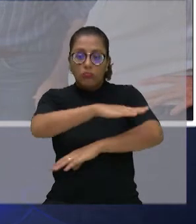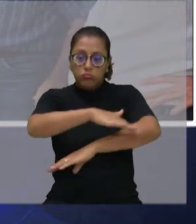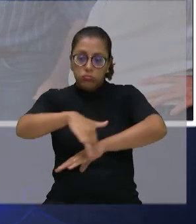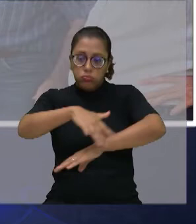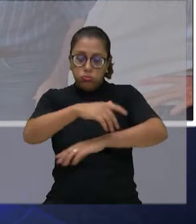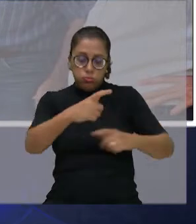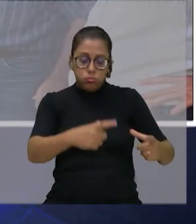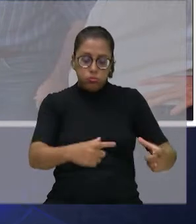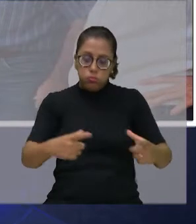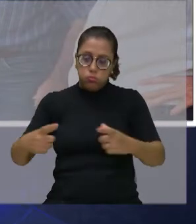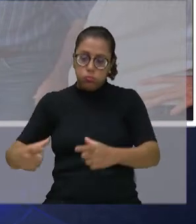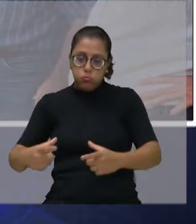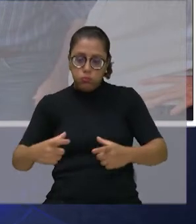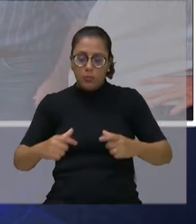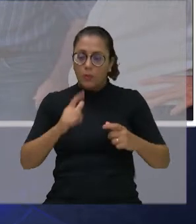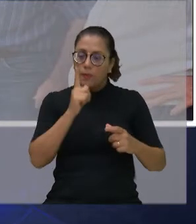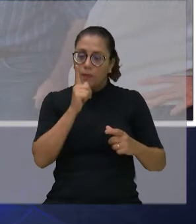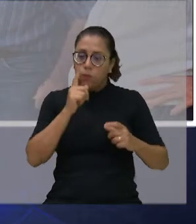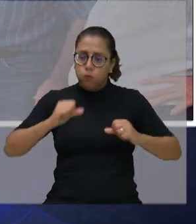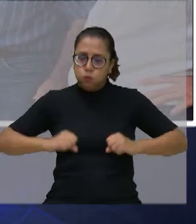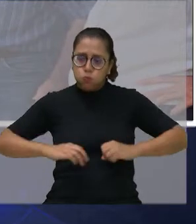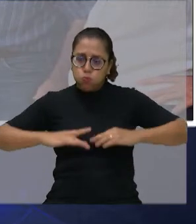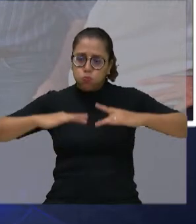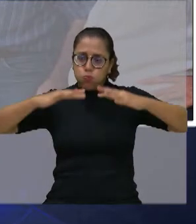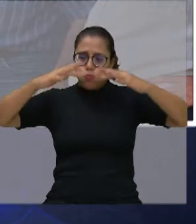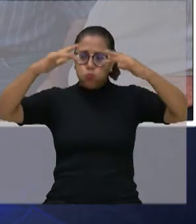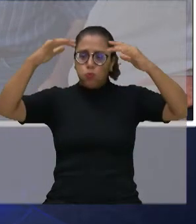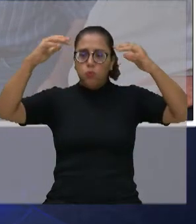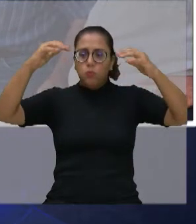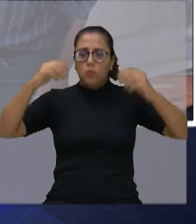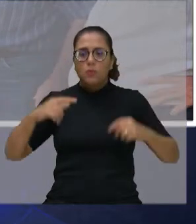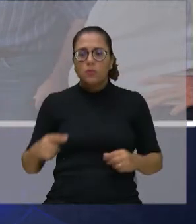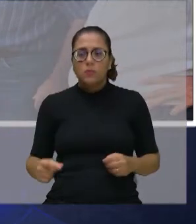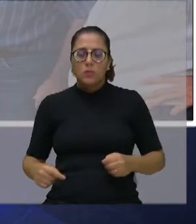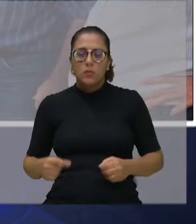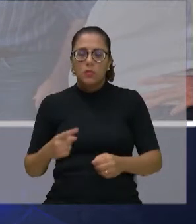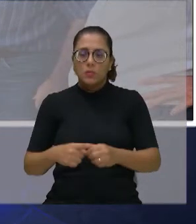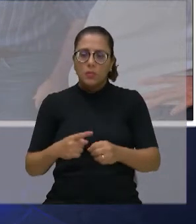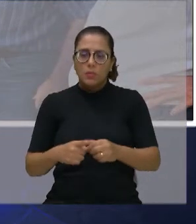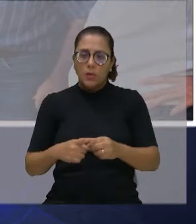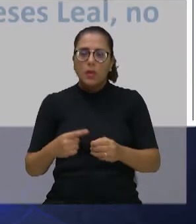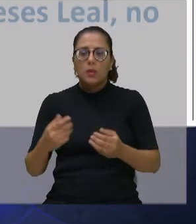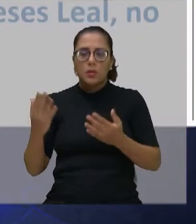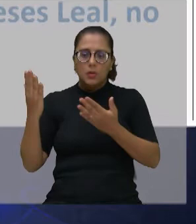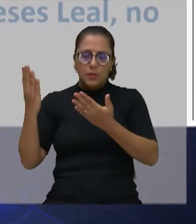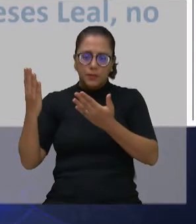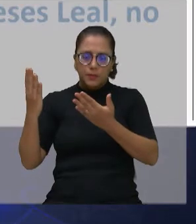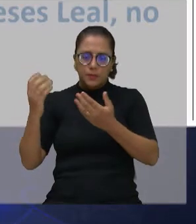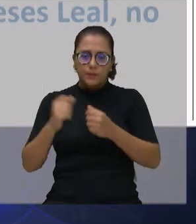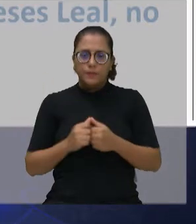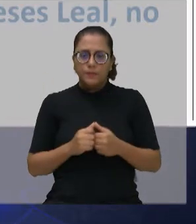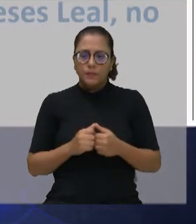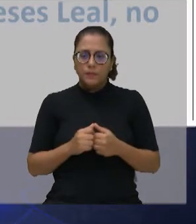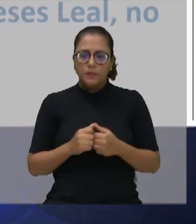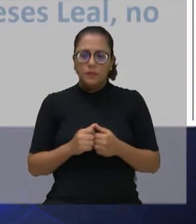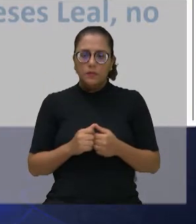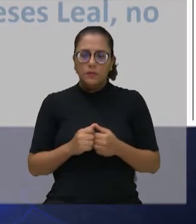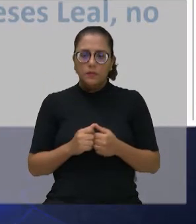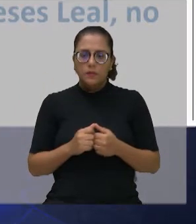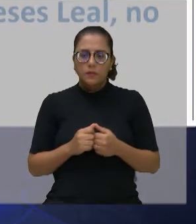enchendo esse ponto aí do bairro, lá no jardim, na Vila Tatetuba. E queria aproveitar e